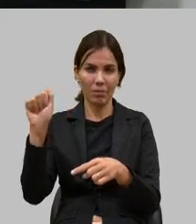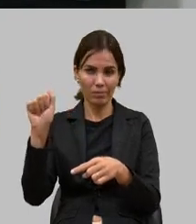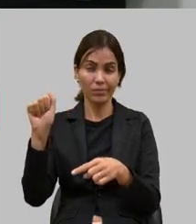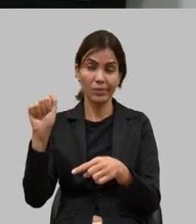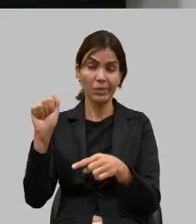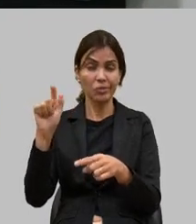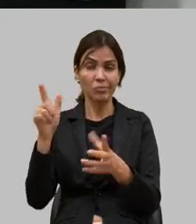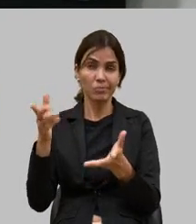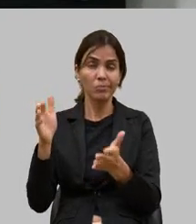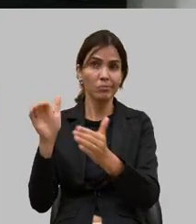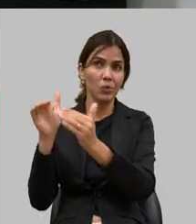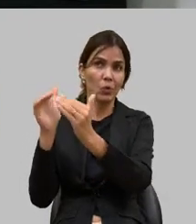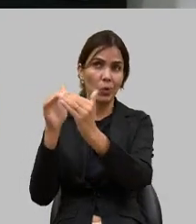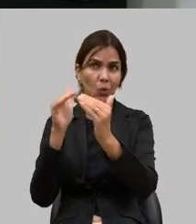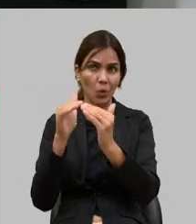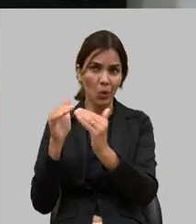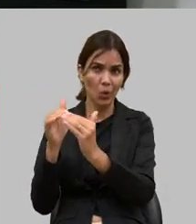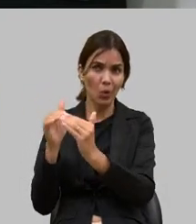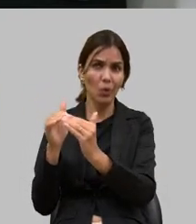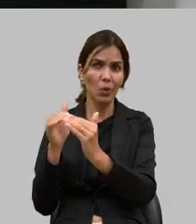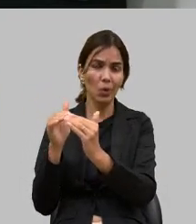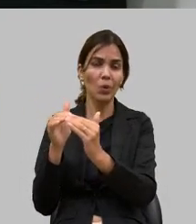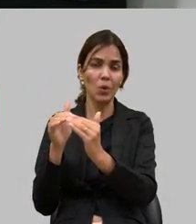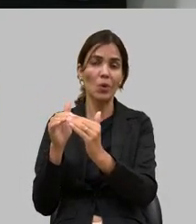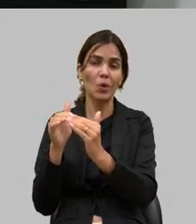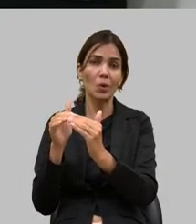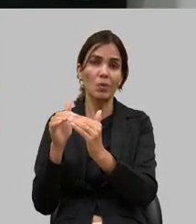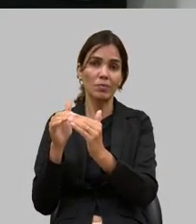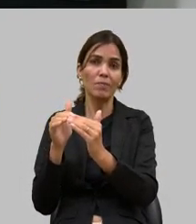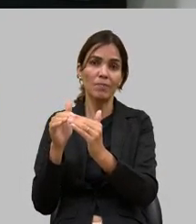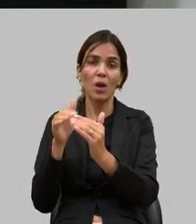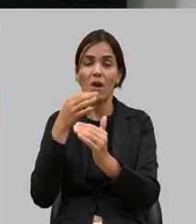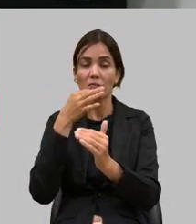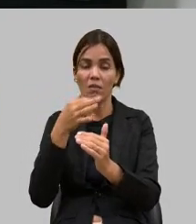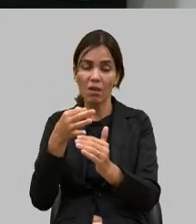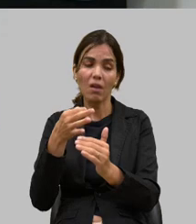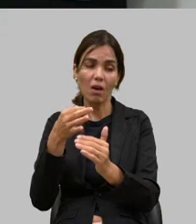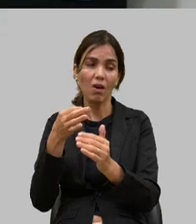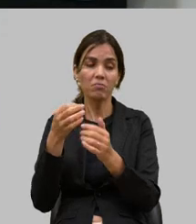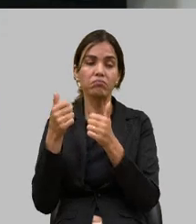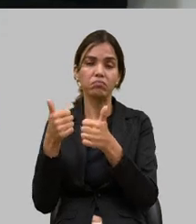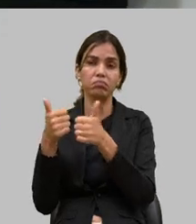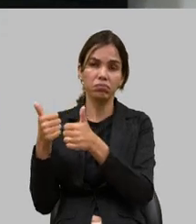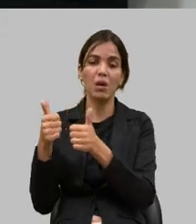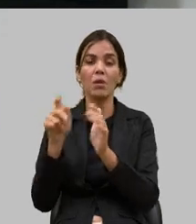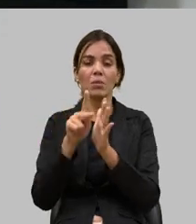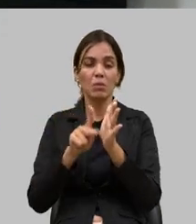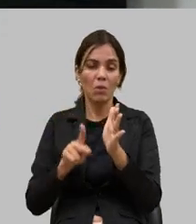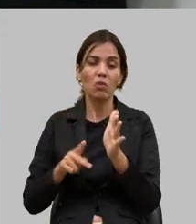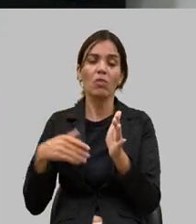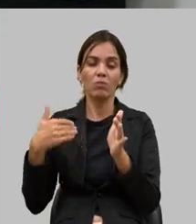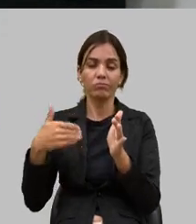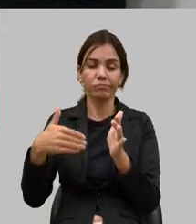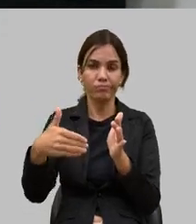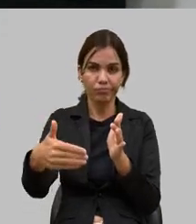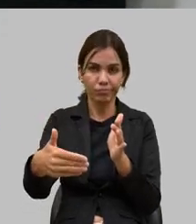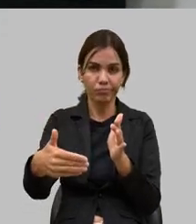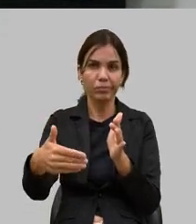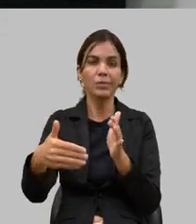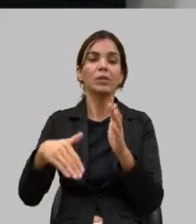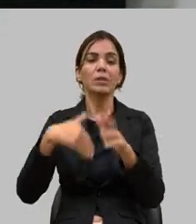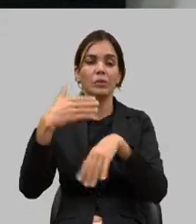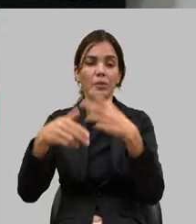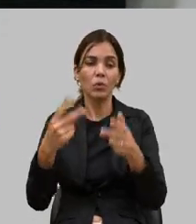esse comparecer favorável da CEAPA para que esse projeto prospere nessa casa e posteriormente vá para o segundo